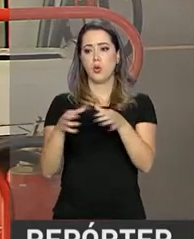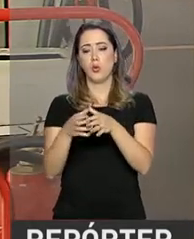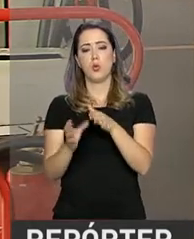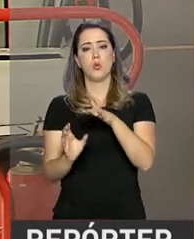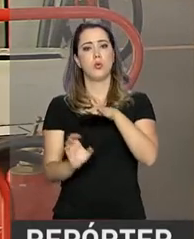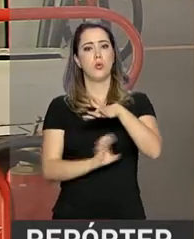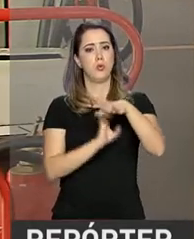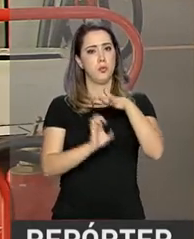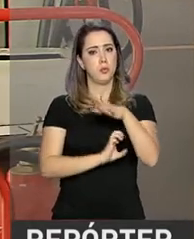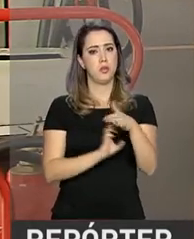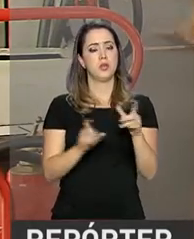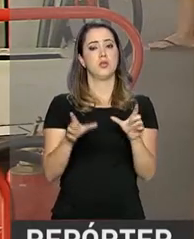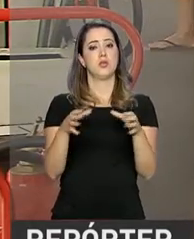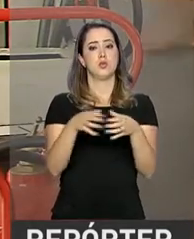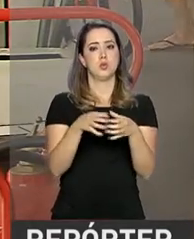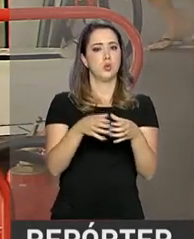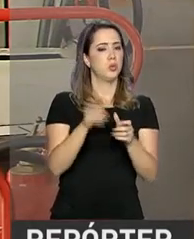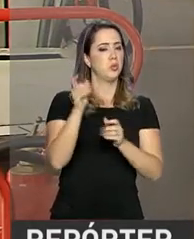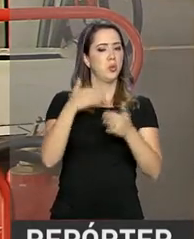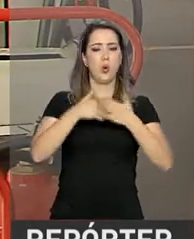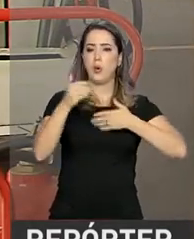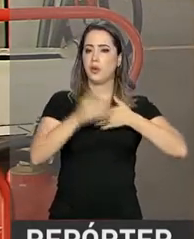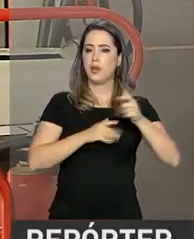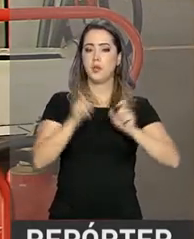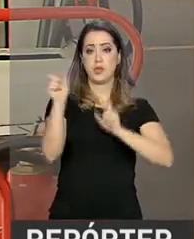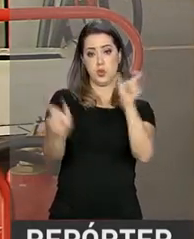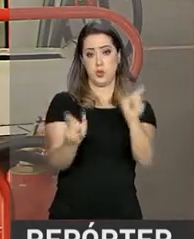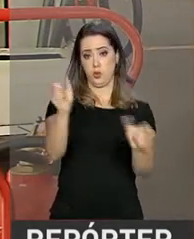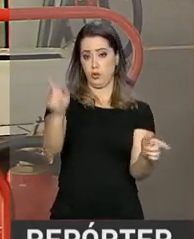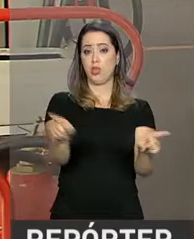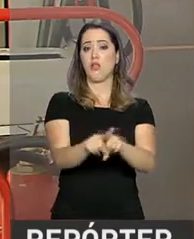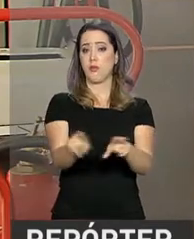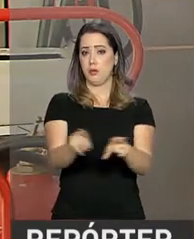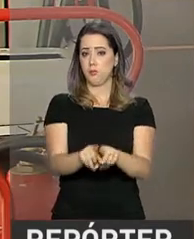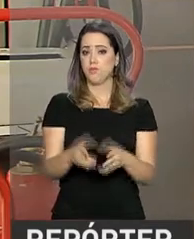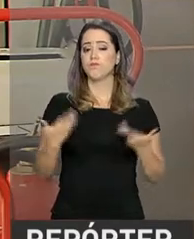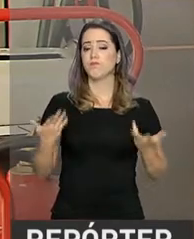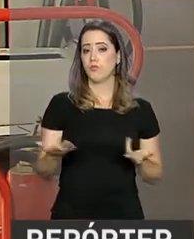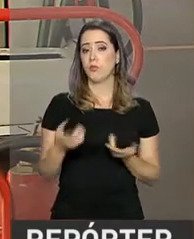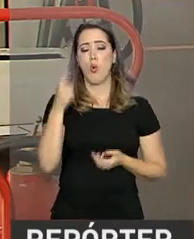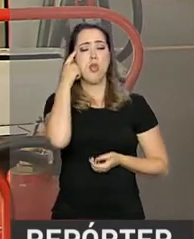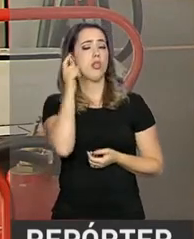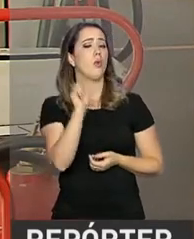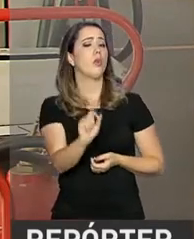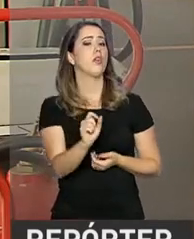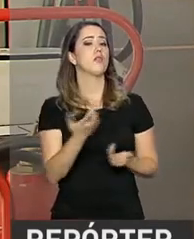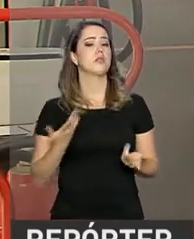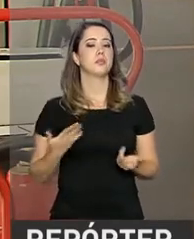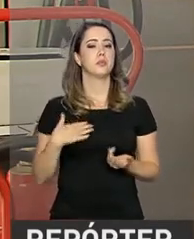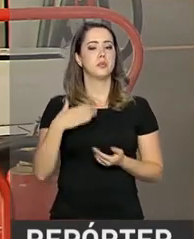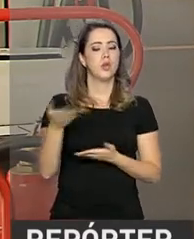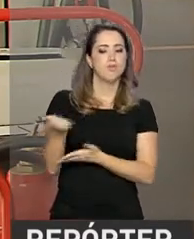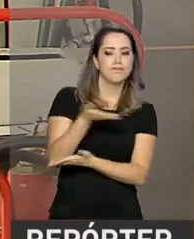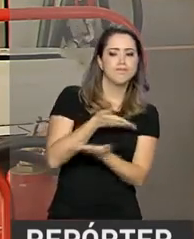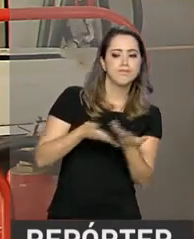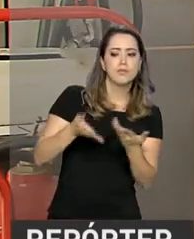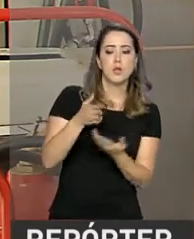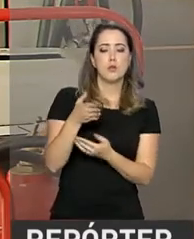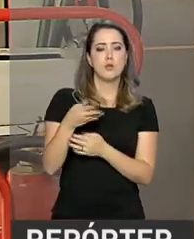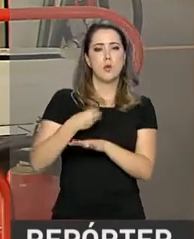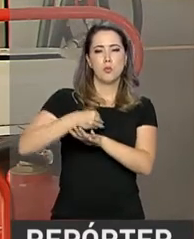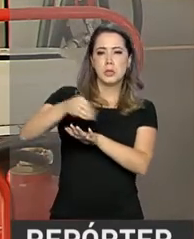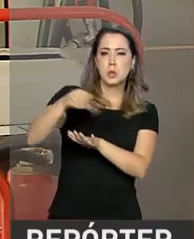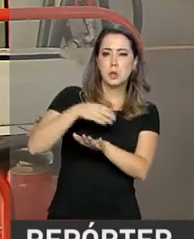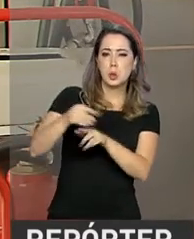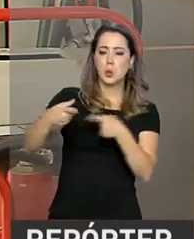setor, técnicos e consumidores. A ideia é coletar dados, informações e evidências que ajudem na elaboração de resolução